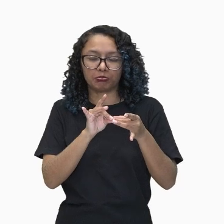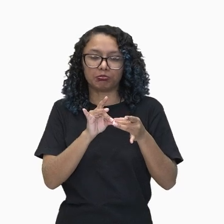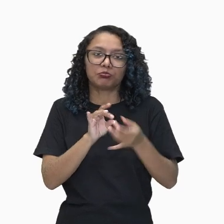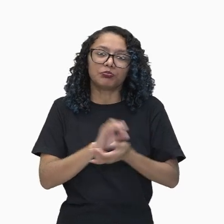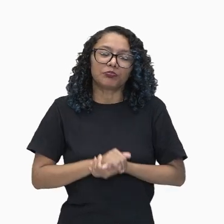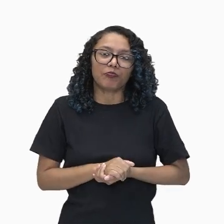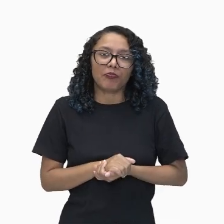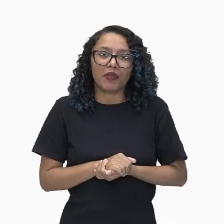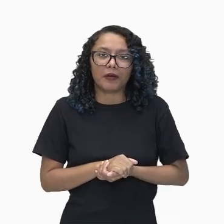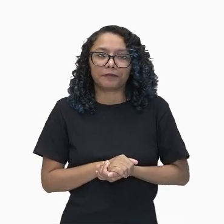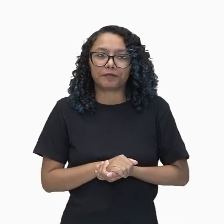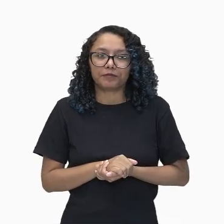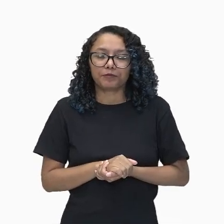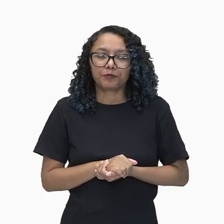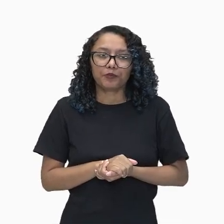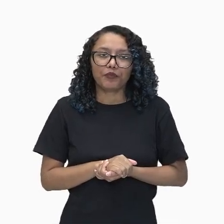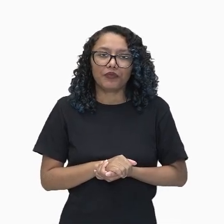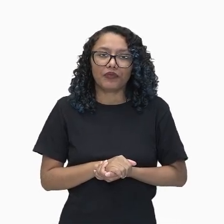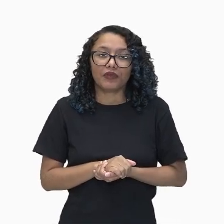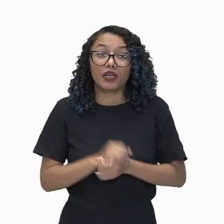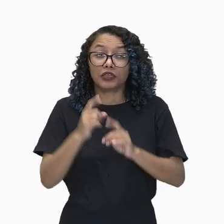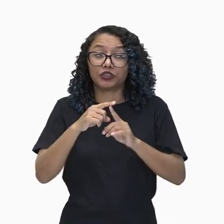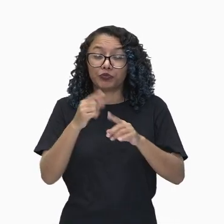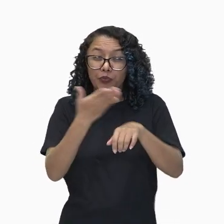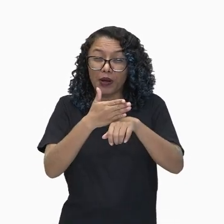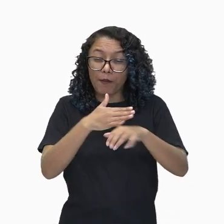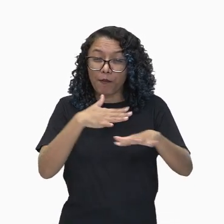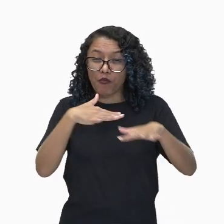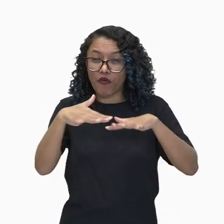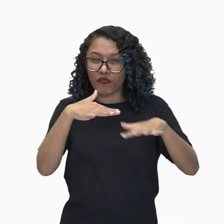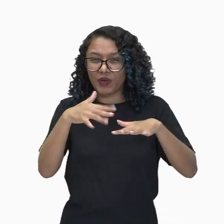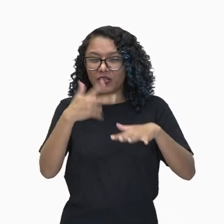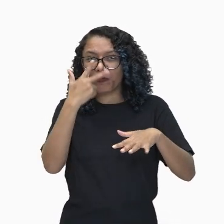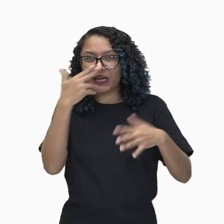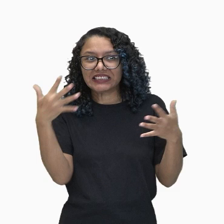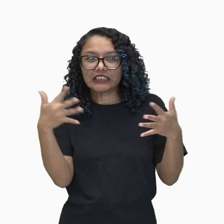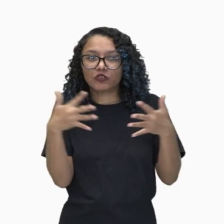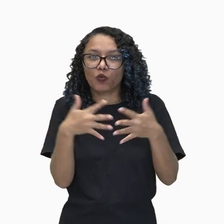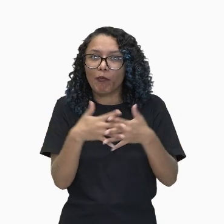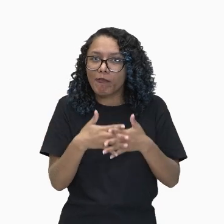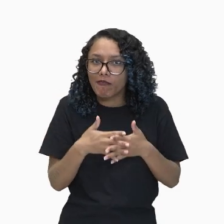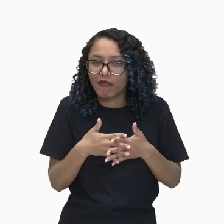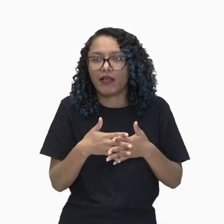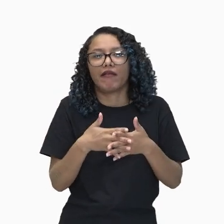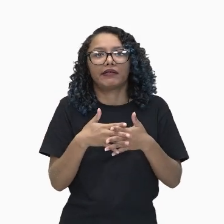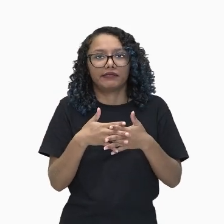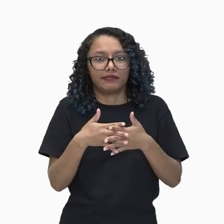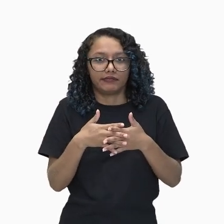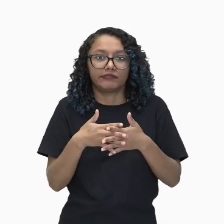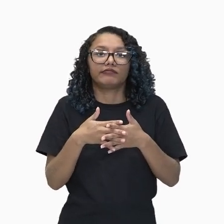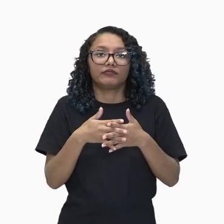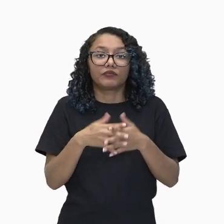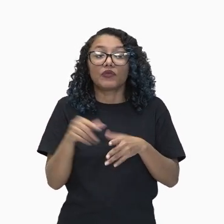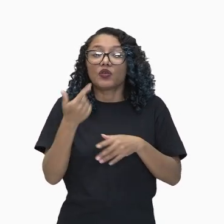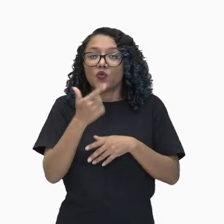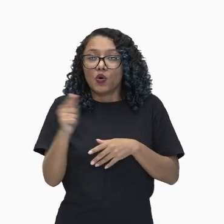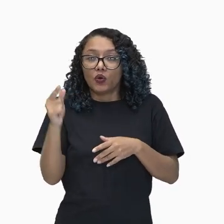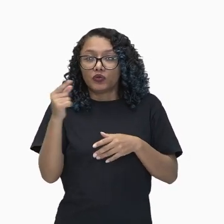encenação que é mais complicada. Elementos significativos.